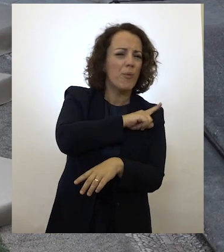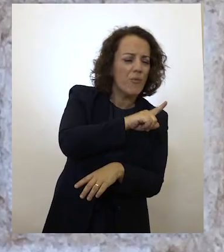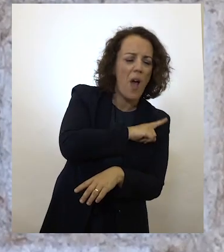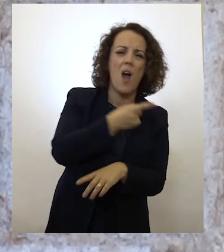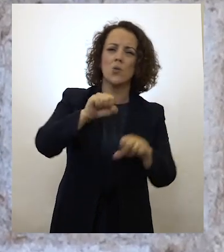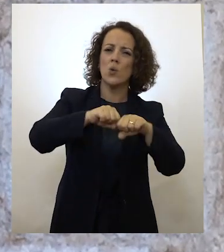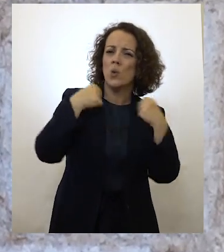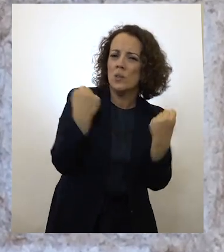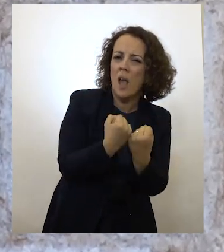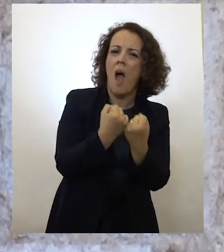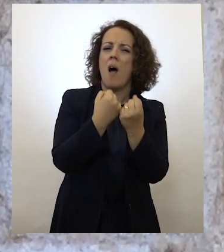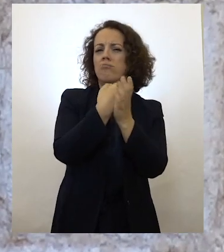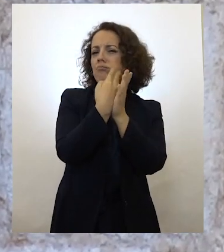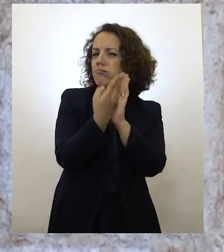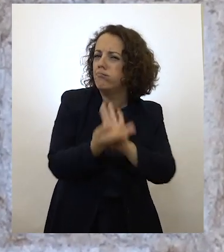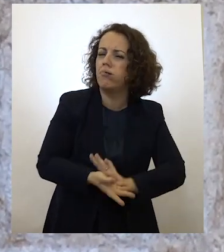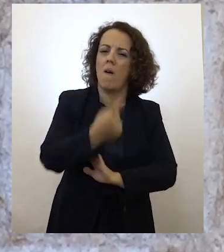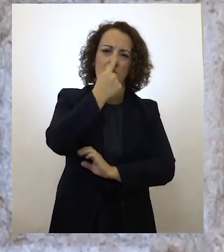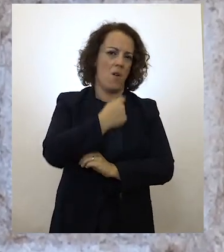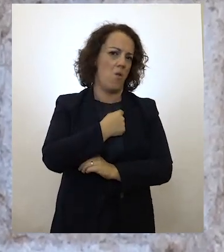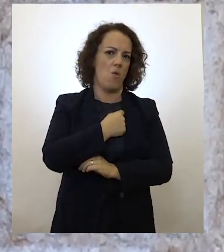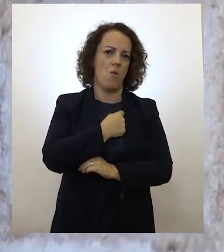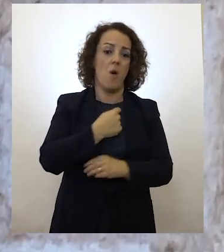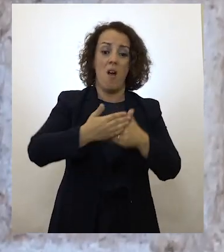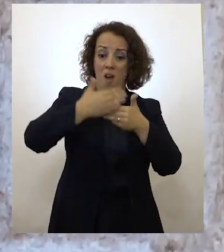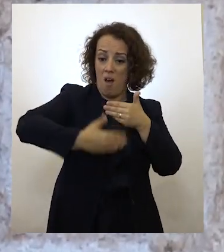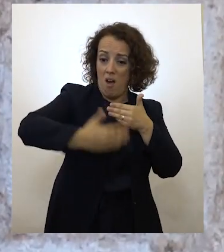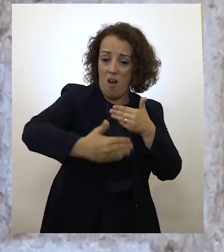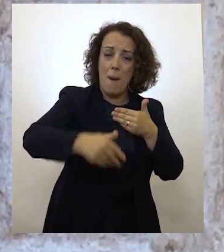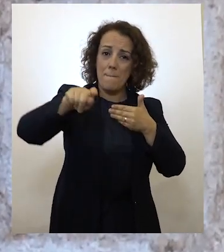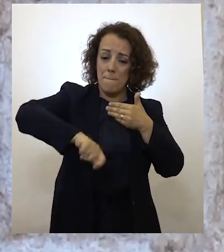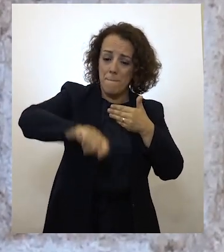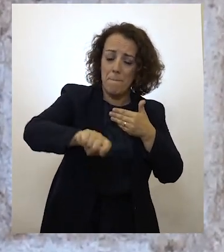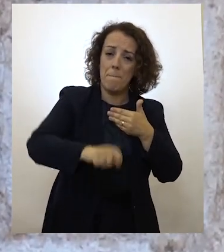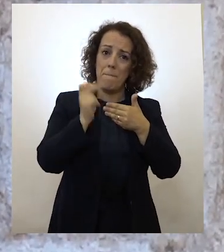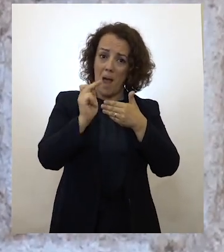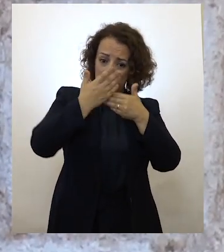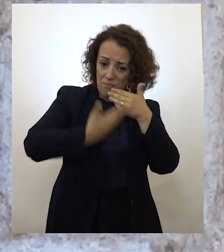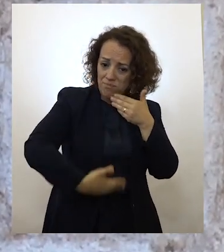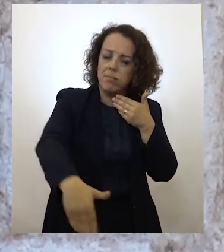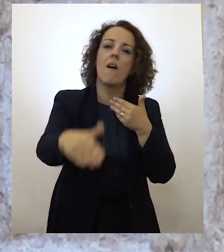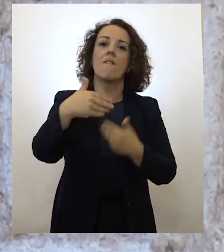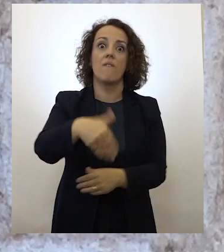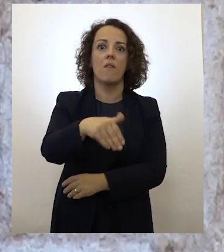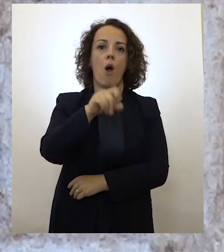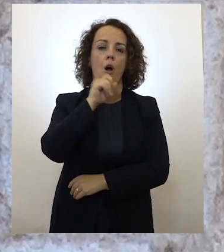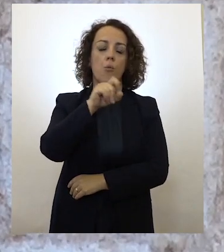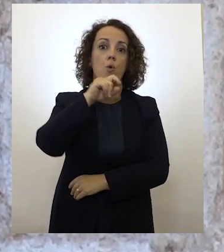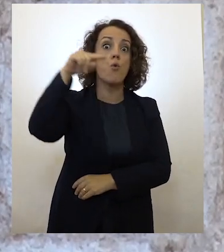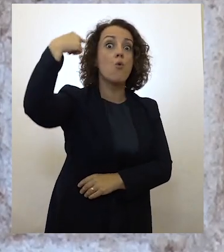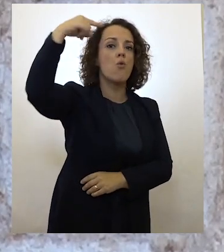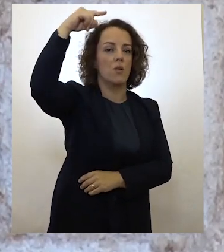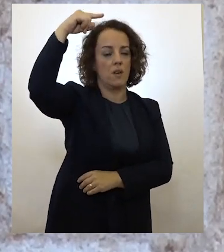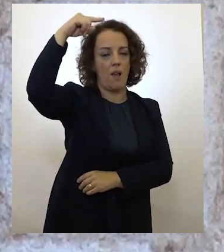privado, no social, e que temos nos meses e anos próximos uma oportunidade única